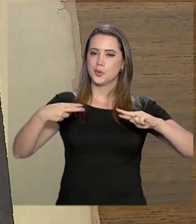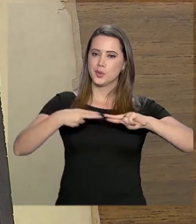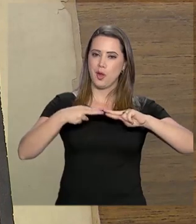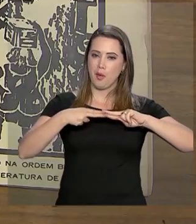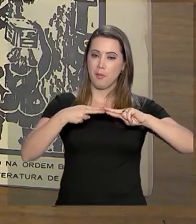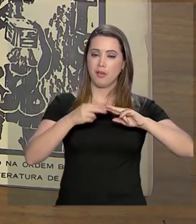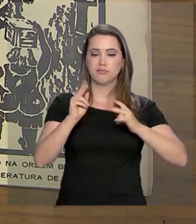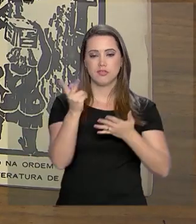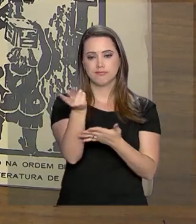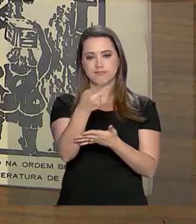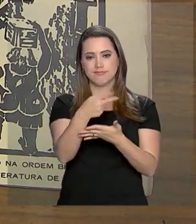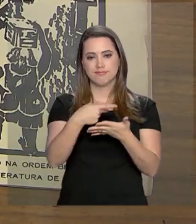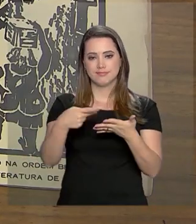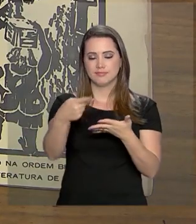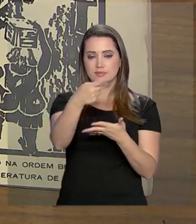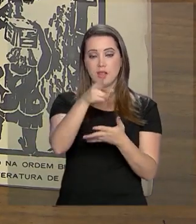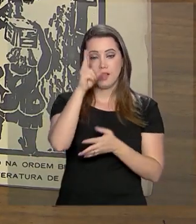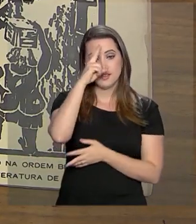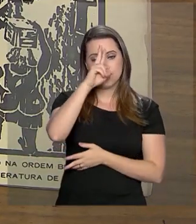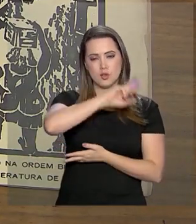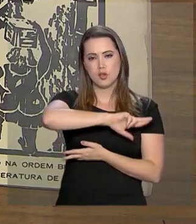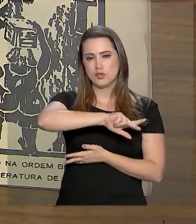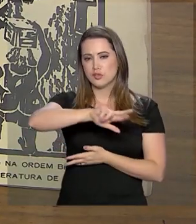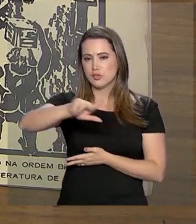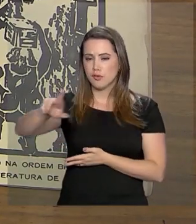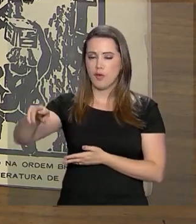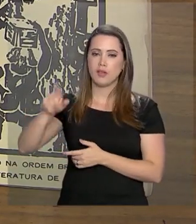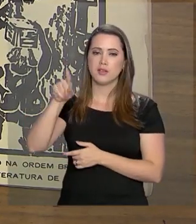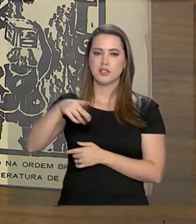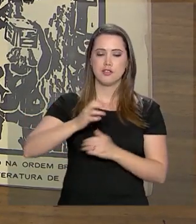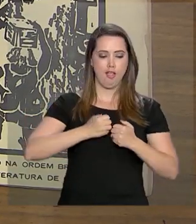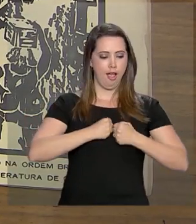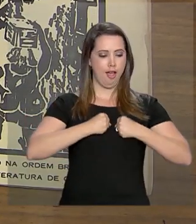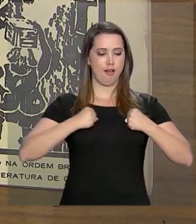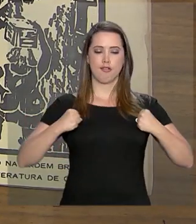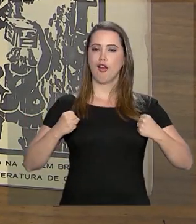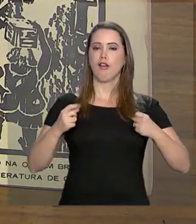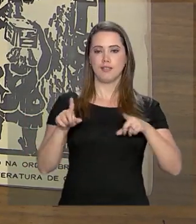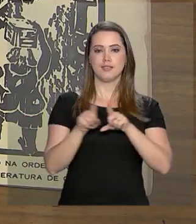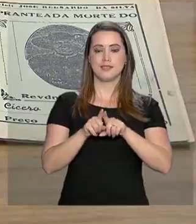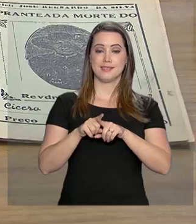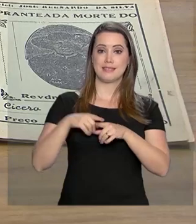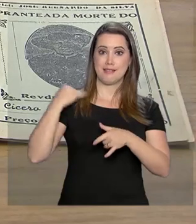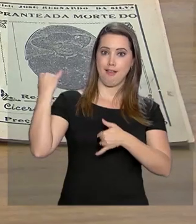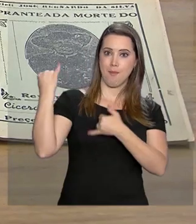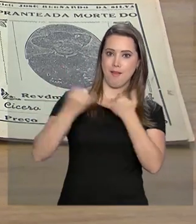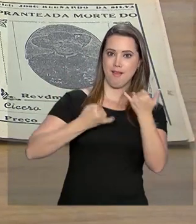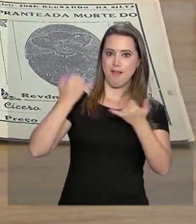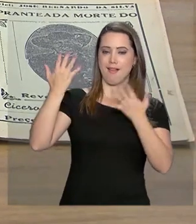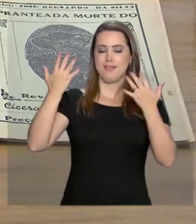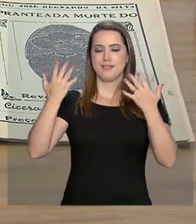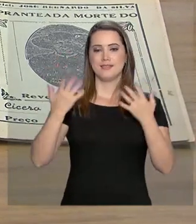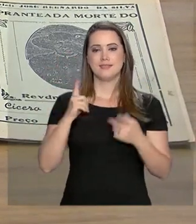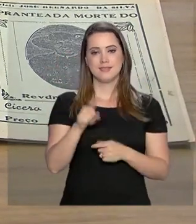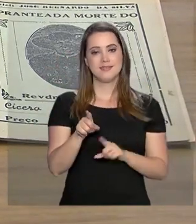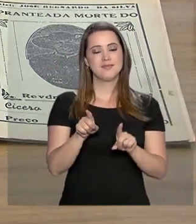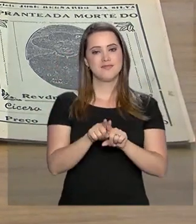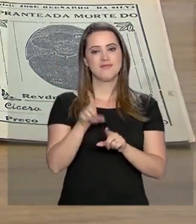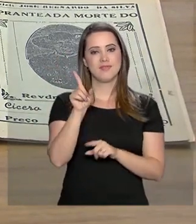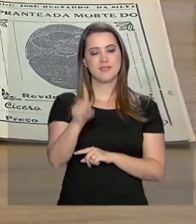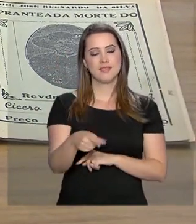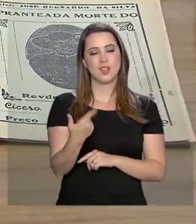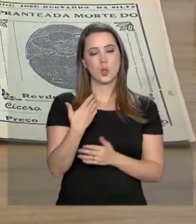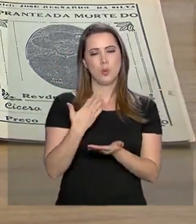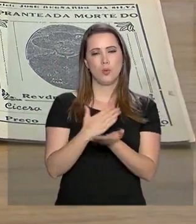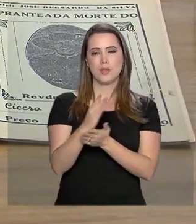estilogravuras. As histórias são variadas. Muitos heróis, muitas aventuras. O Cordel ganhou força